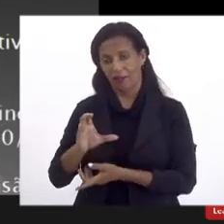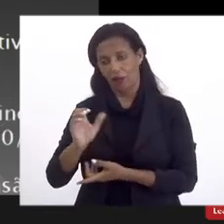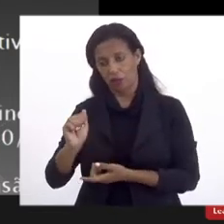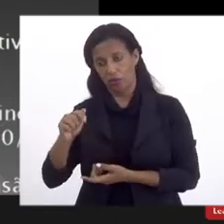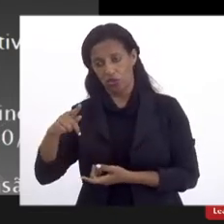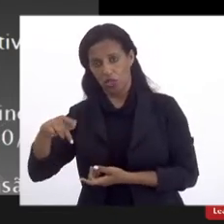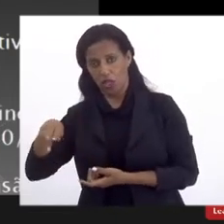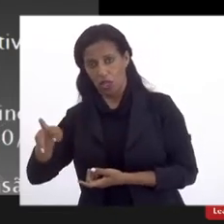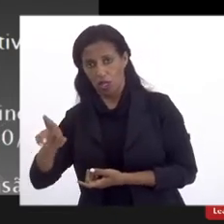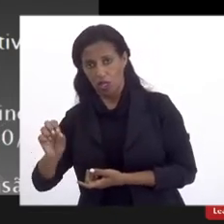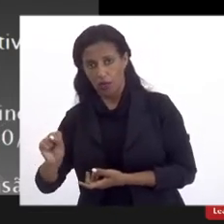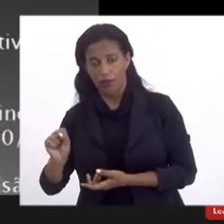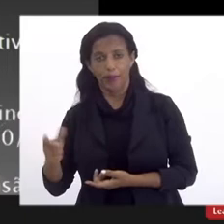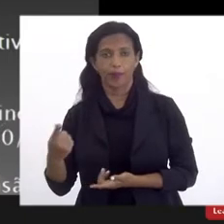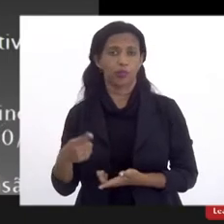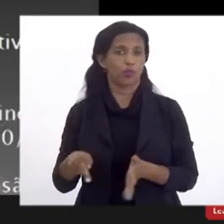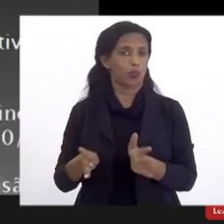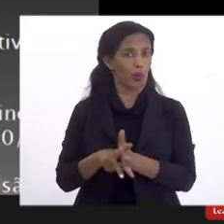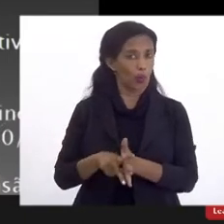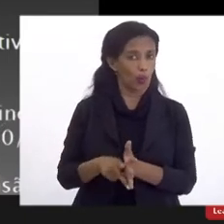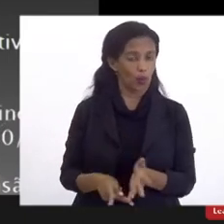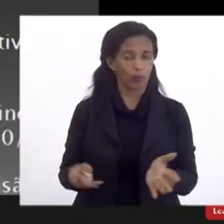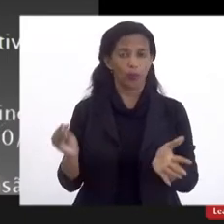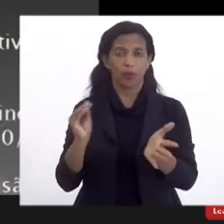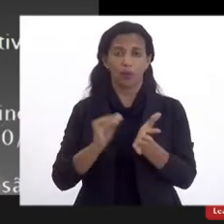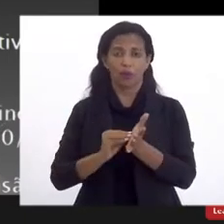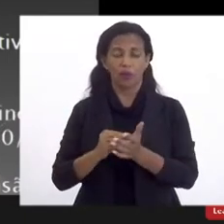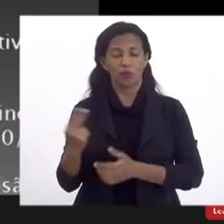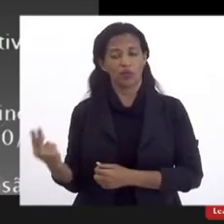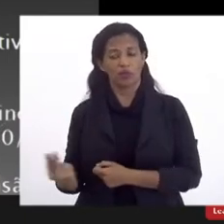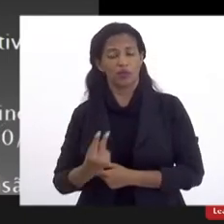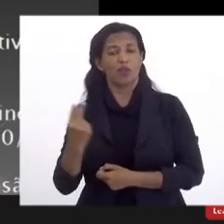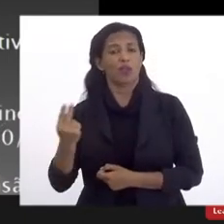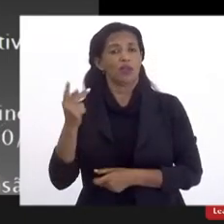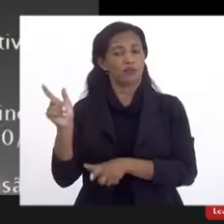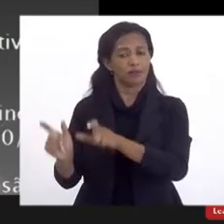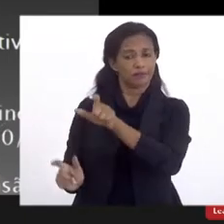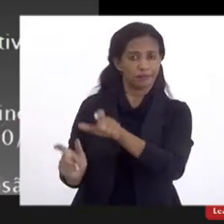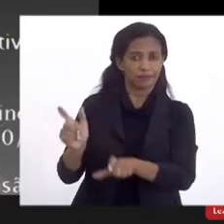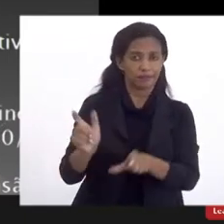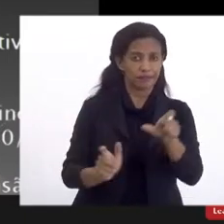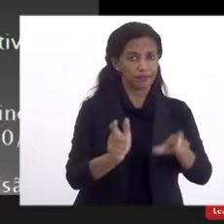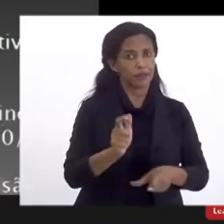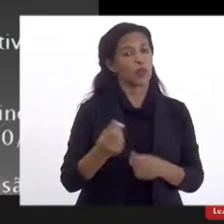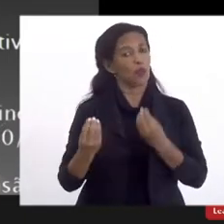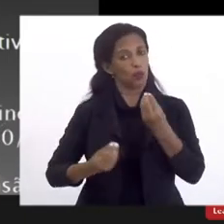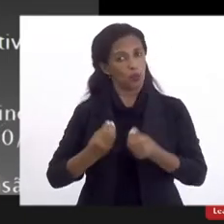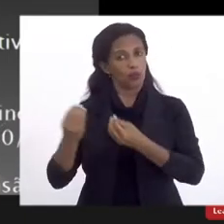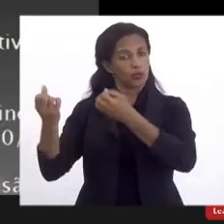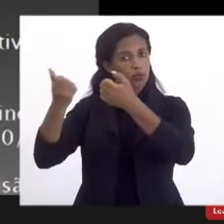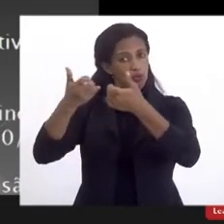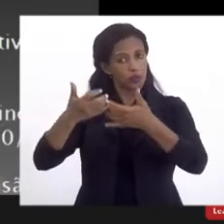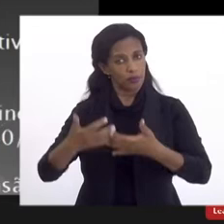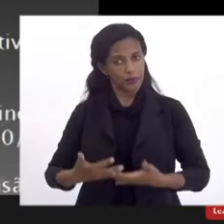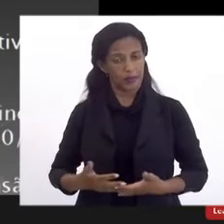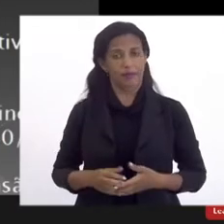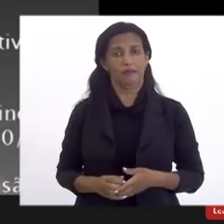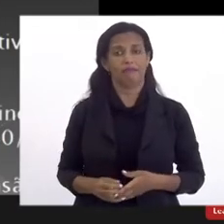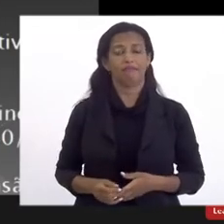colocamos, campos próprios, a falta de valorização das pessoas, né, como eu disse, né, dentro,